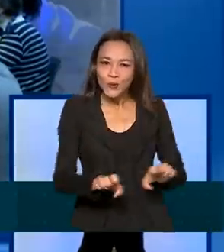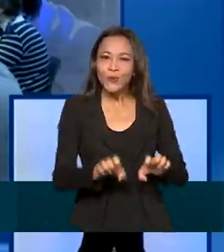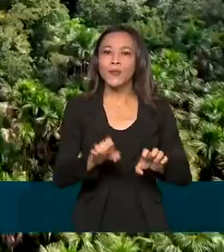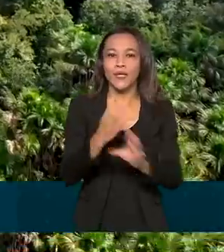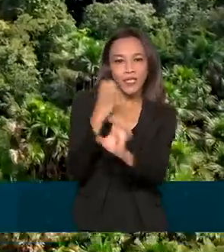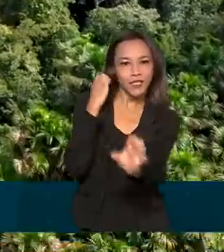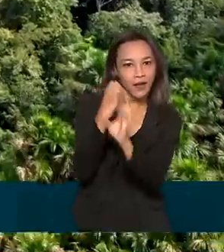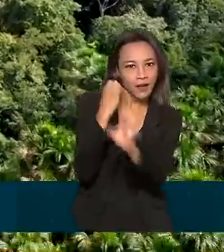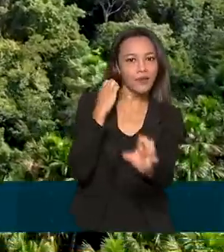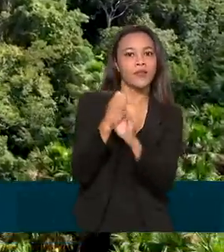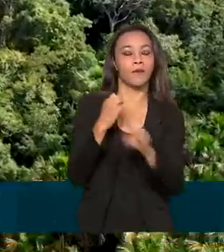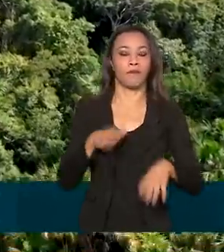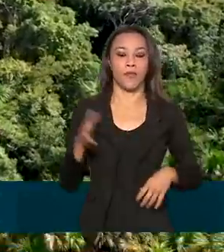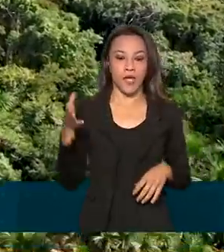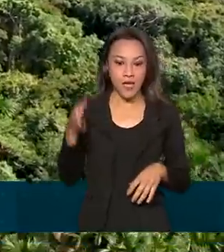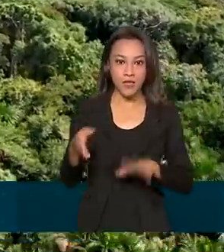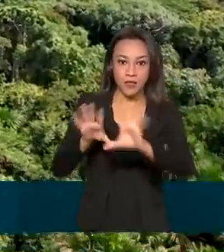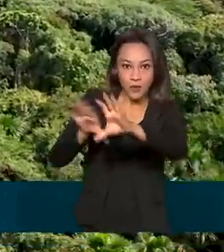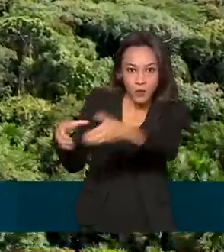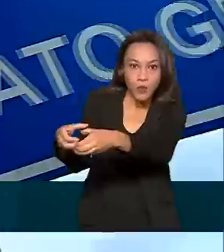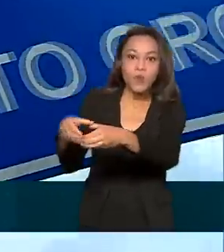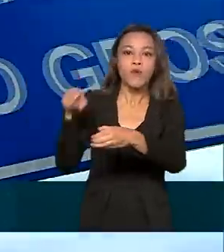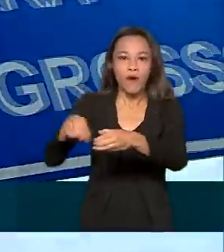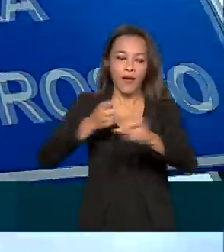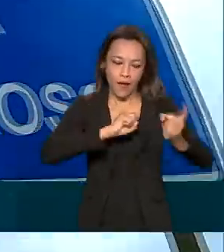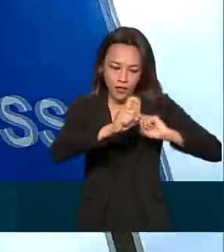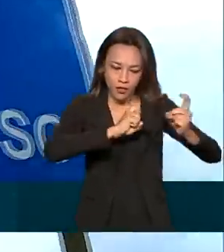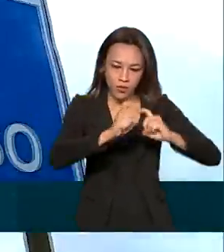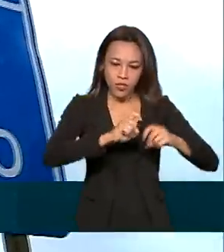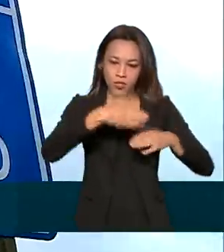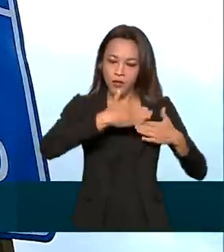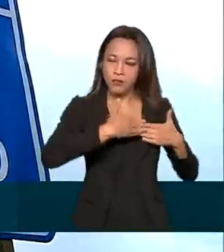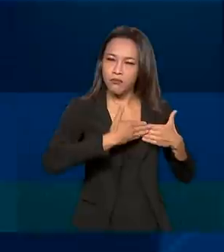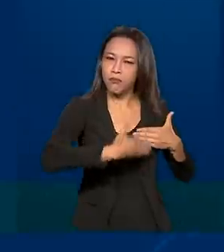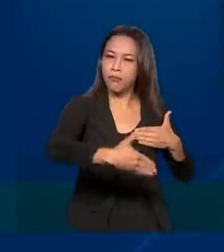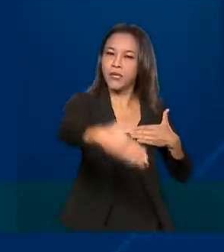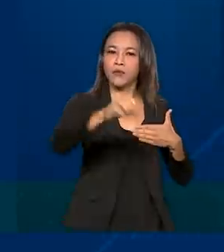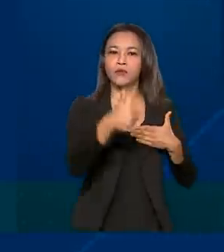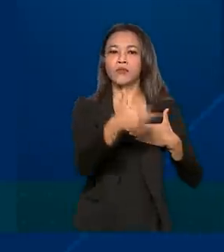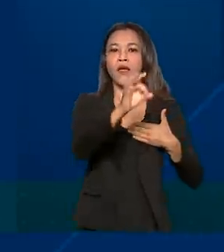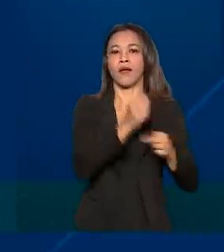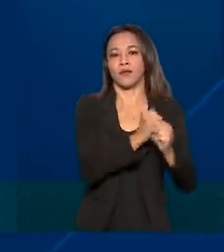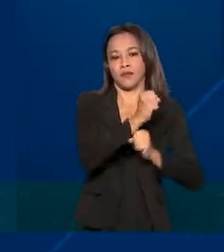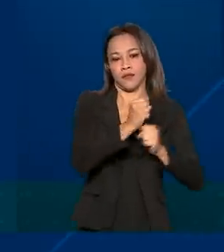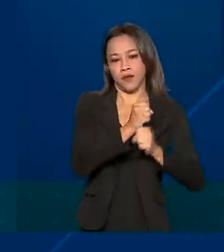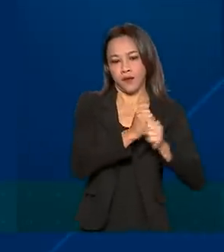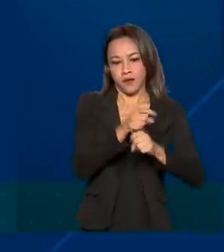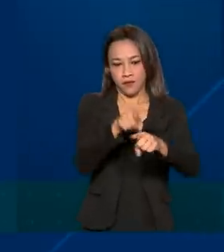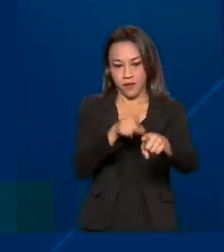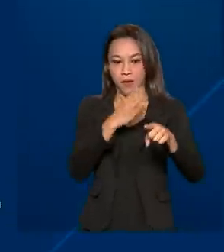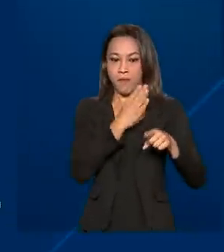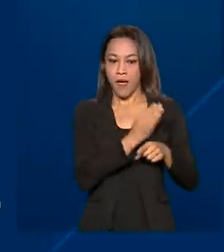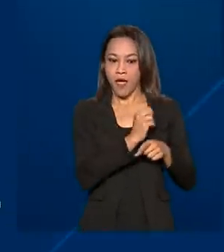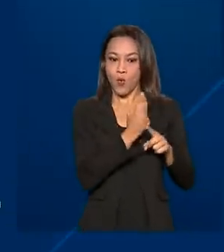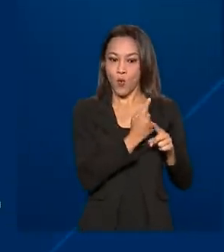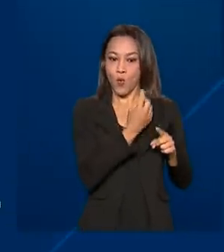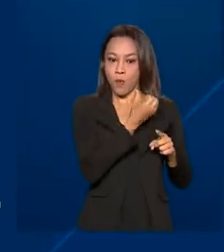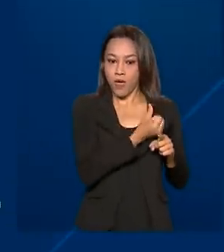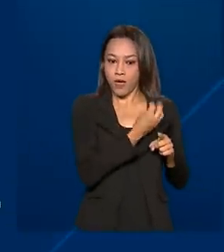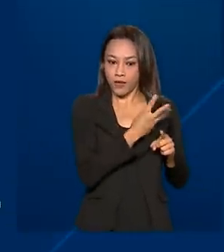engenharia. O consórcio vai administrar pelos próximos 10 anos o trecho da BR-163